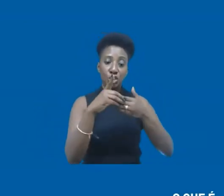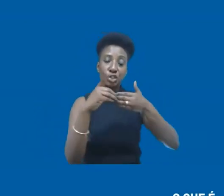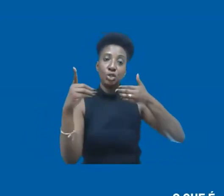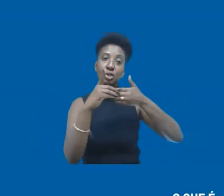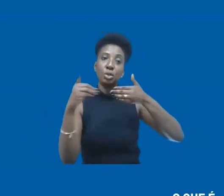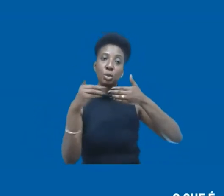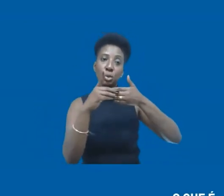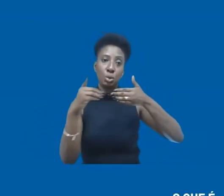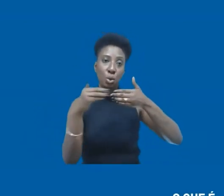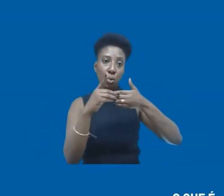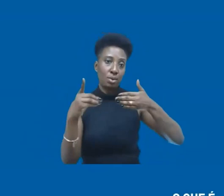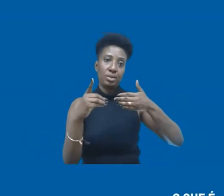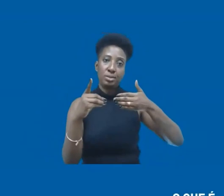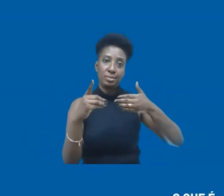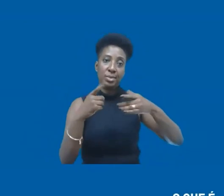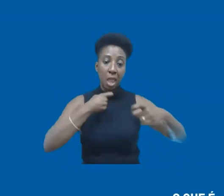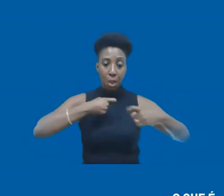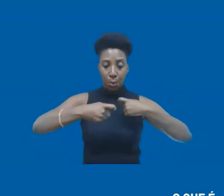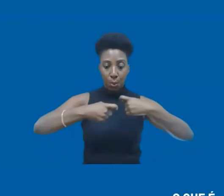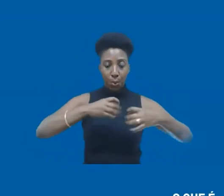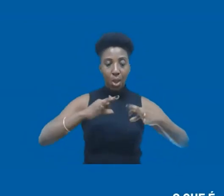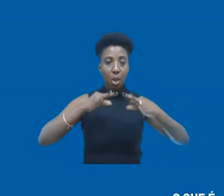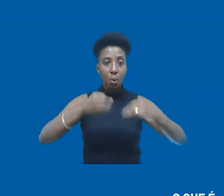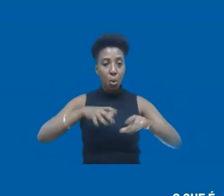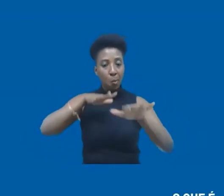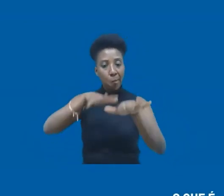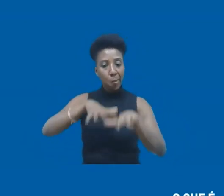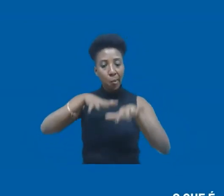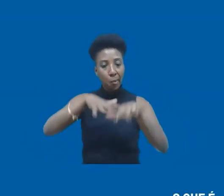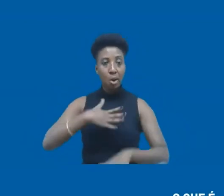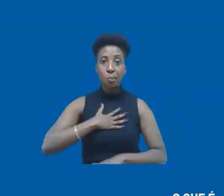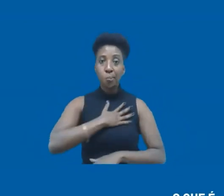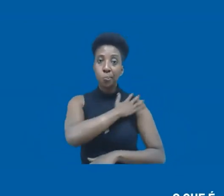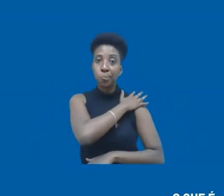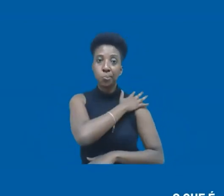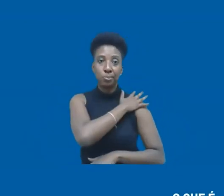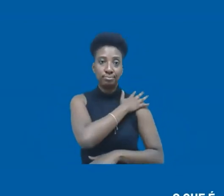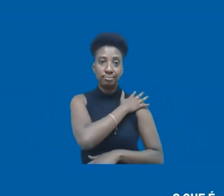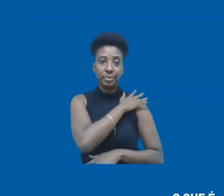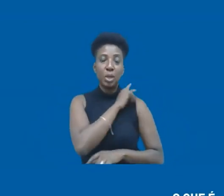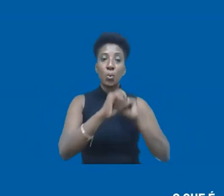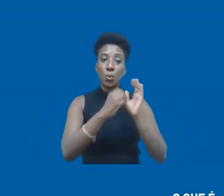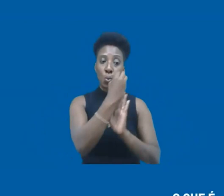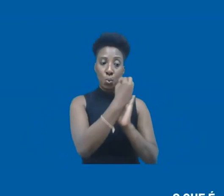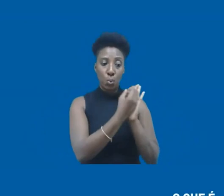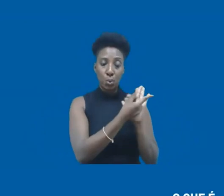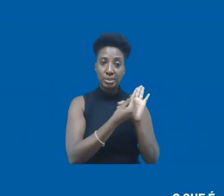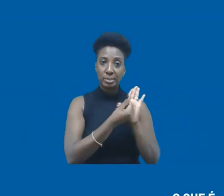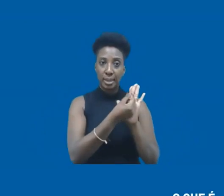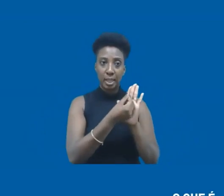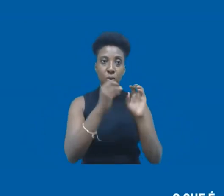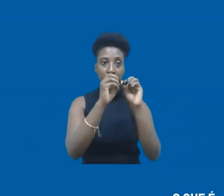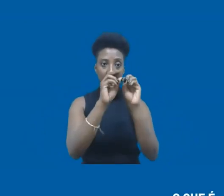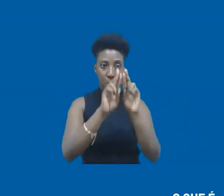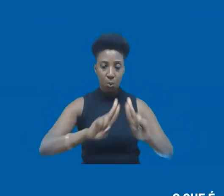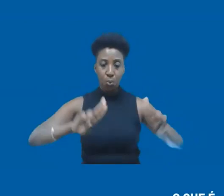mísseis, caças, tanques, armas de todos os tipos, exércitos. O orçamento do WFP, da ONU, para